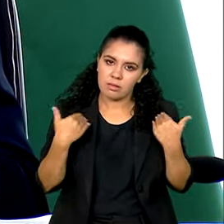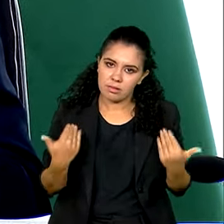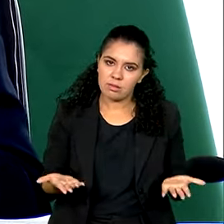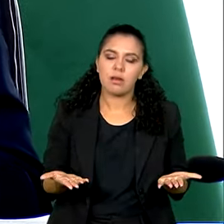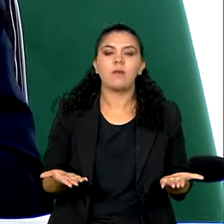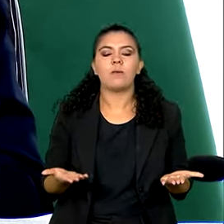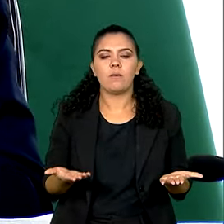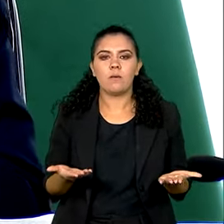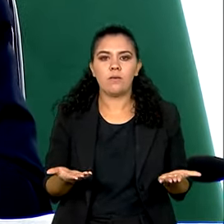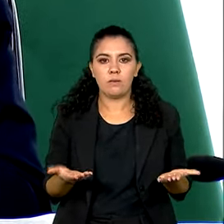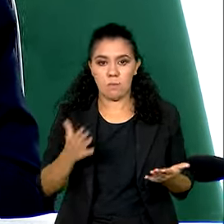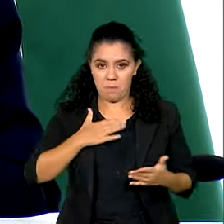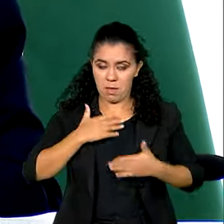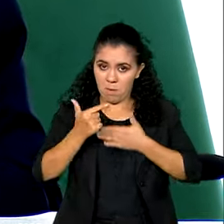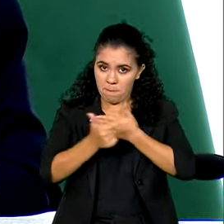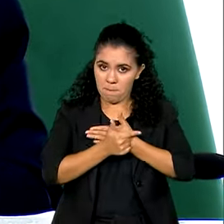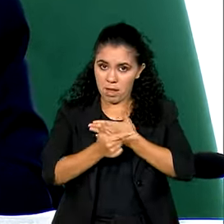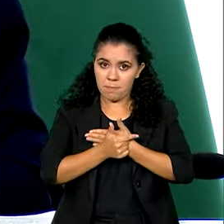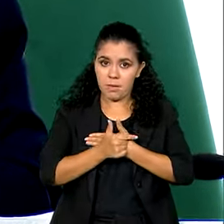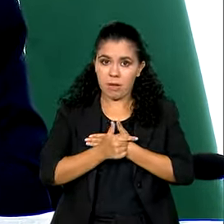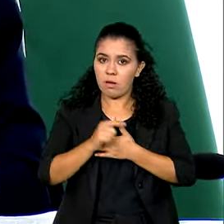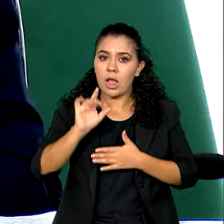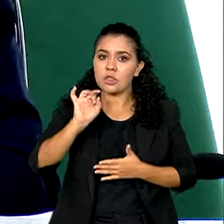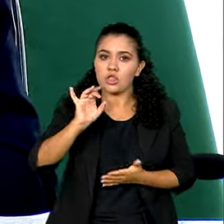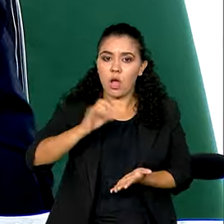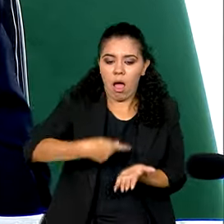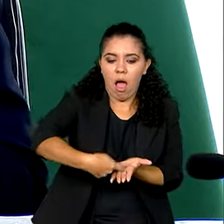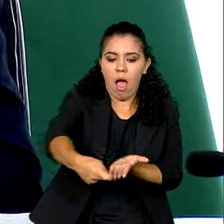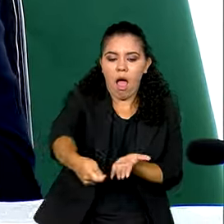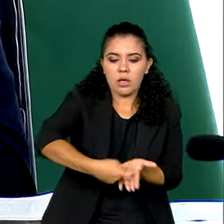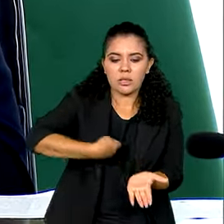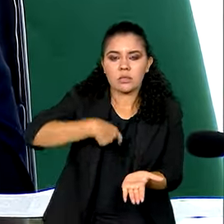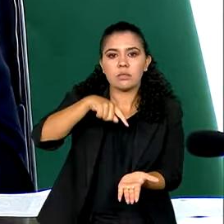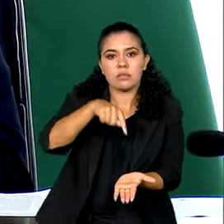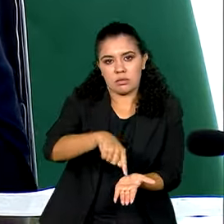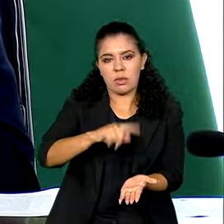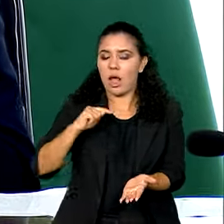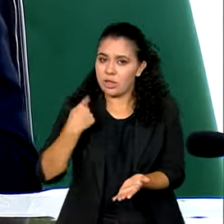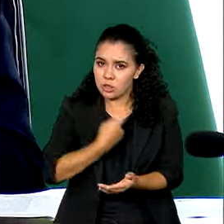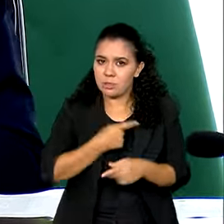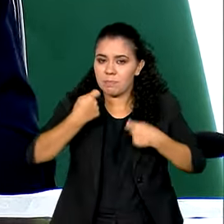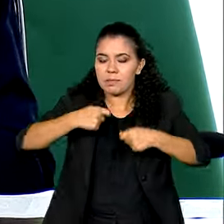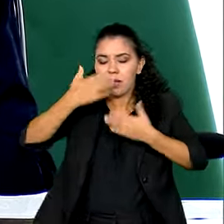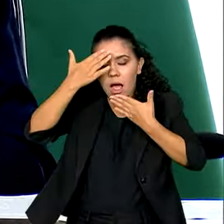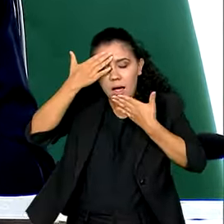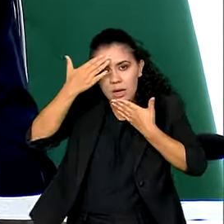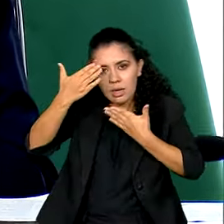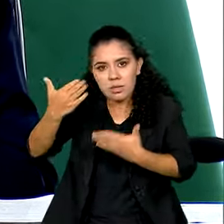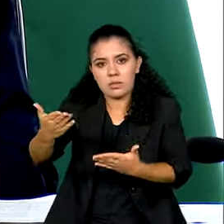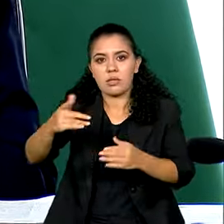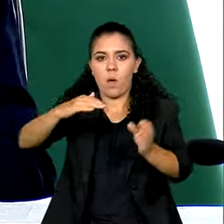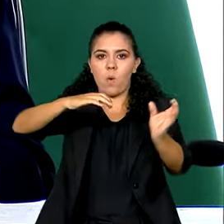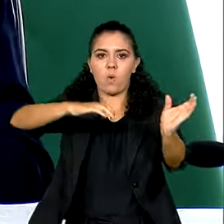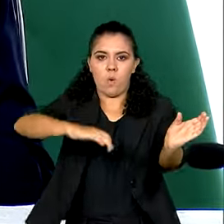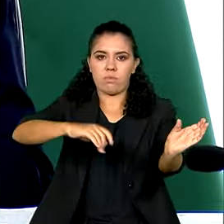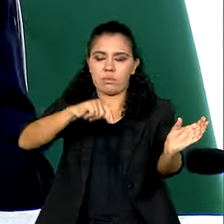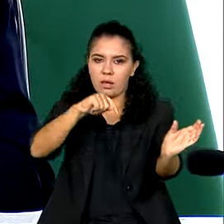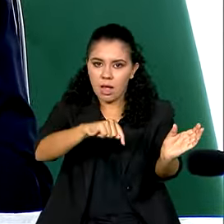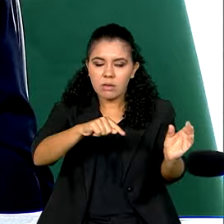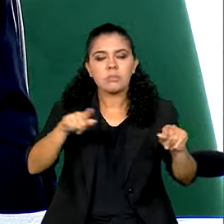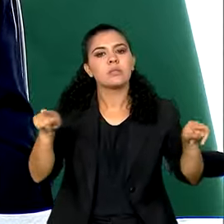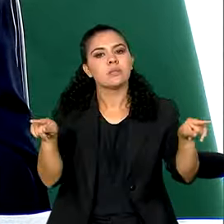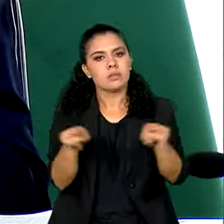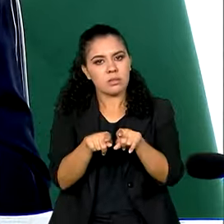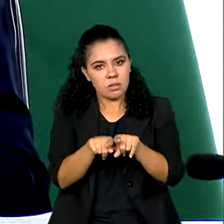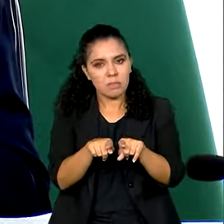Então, o meu papel aqui é só assinar. O que nós temos que agradecer mesmo é ao Congresso Nacional de ter